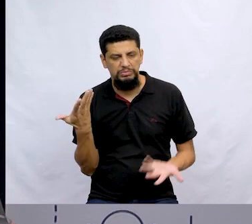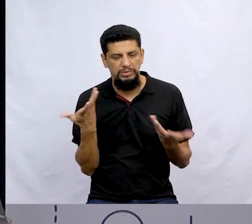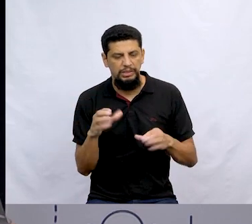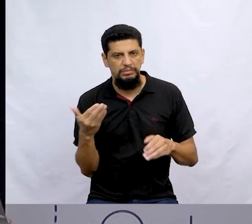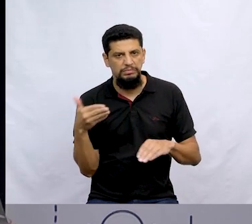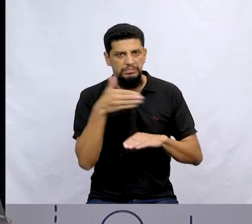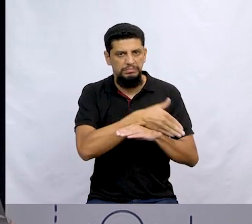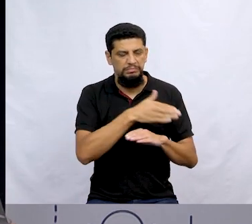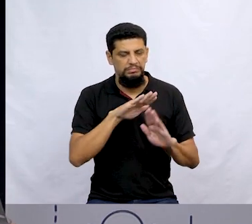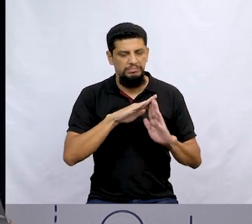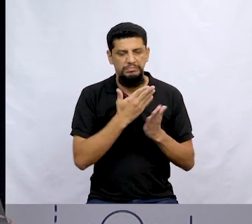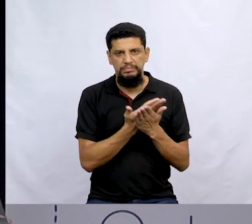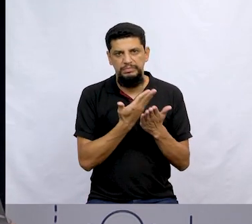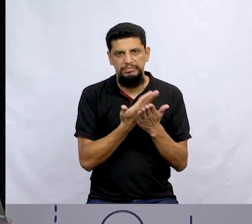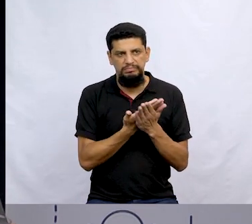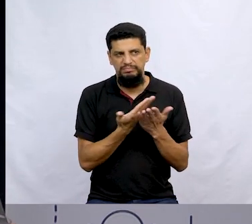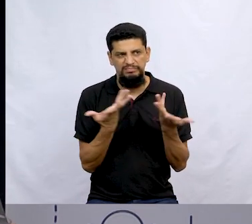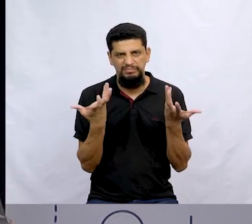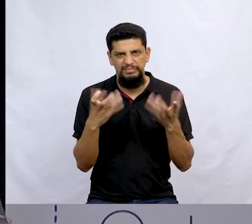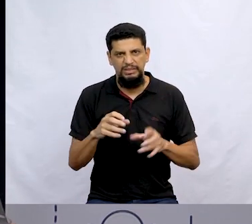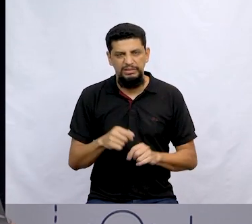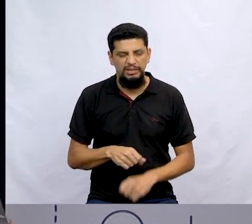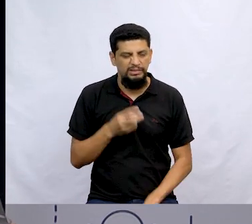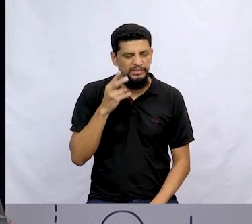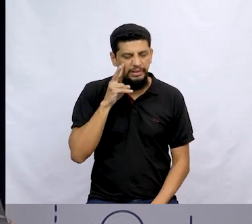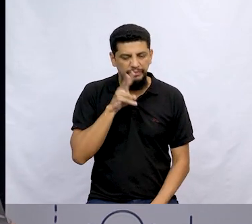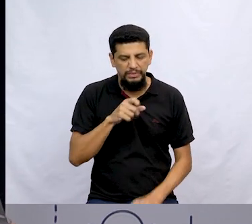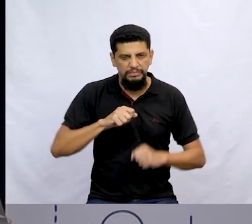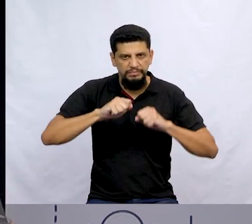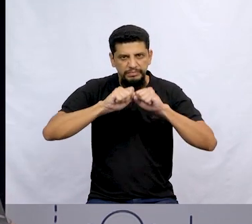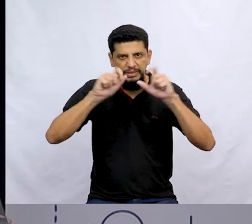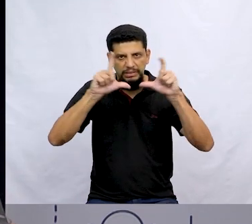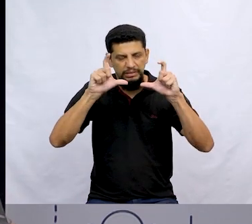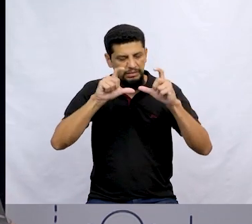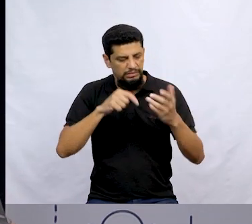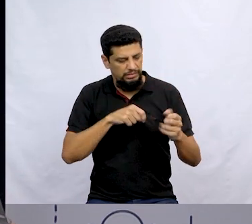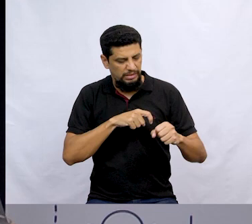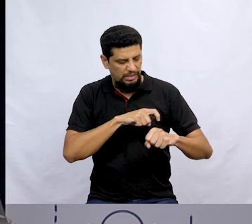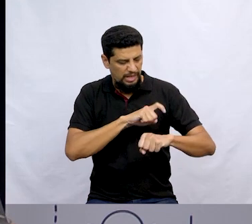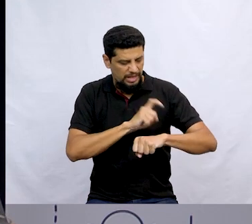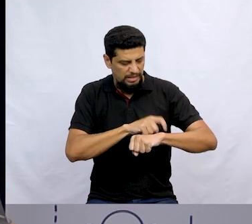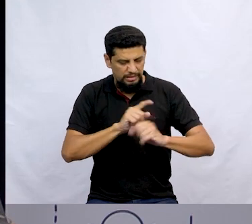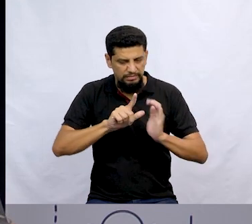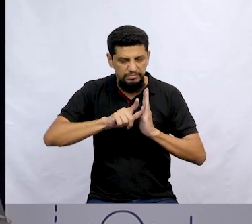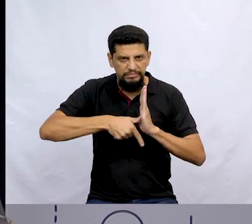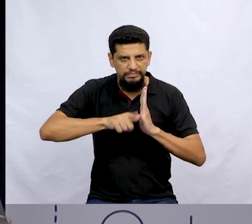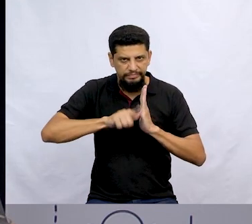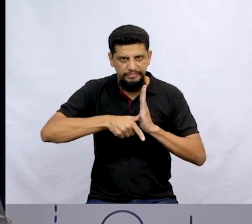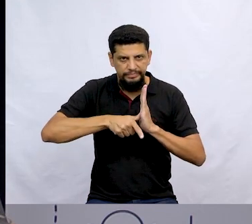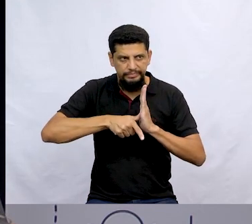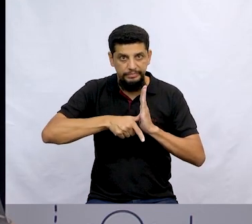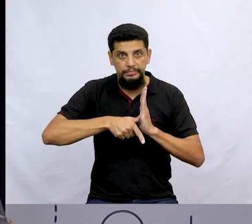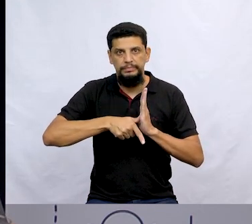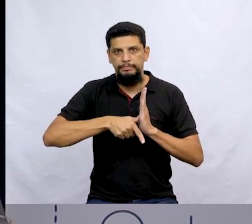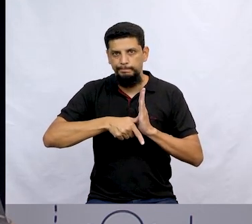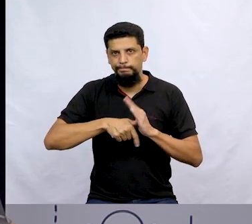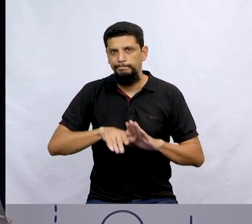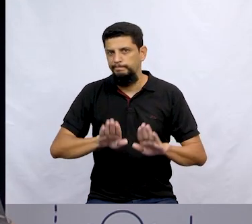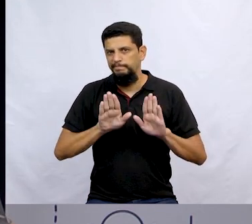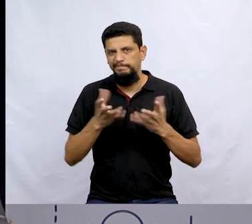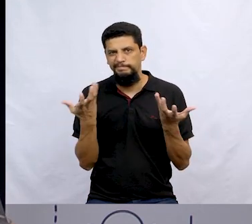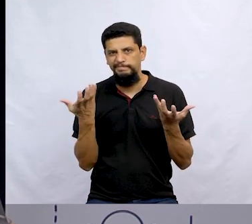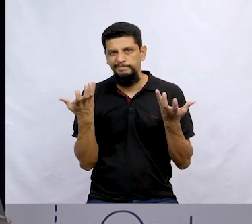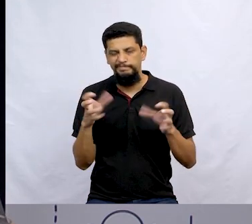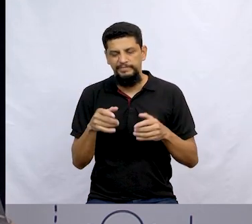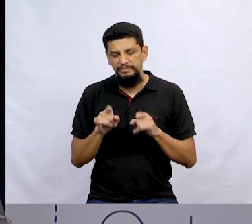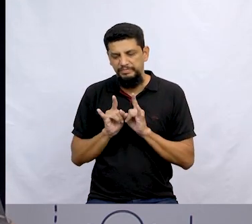escola. Isso mesmo. Elas ouviram lá o despertador do atraso, que tocava uns minutinhos depois da hora certa de acordar, mas não